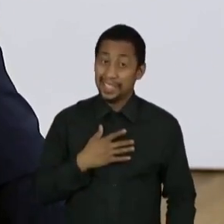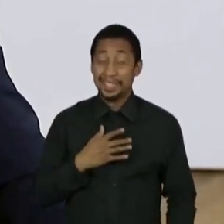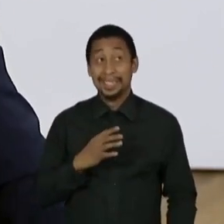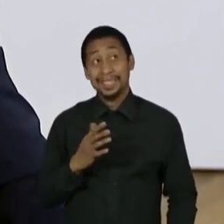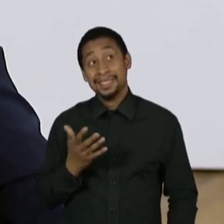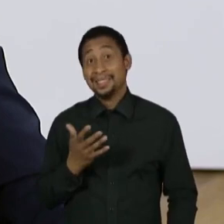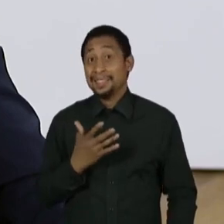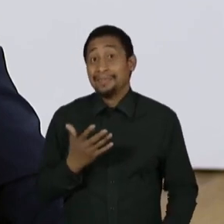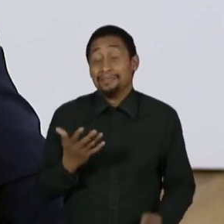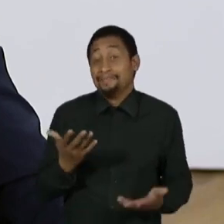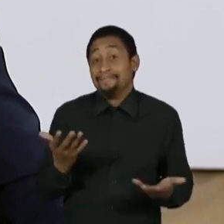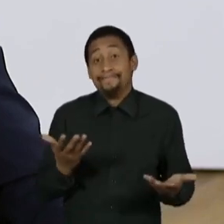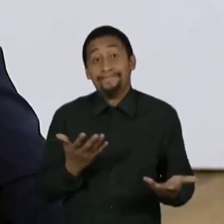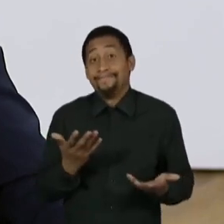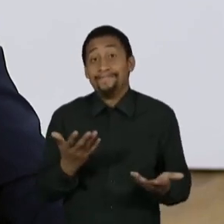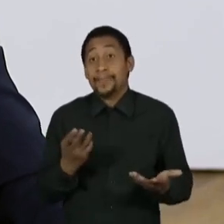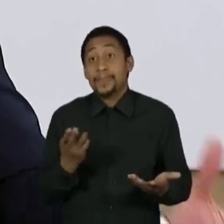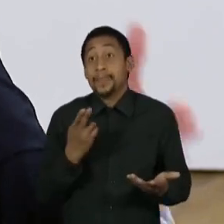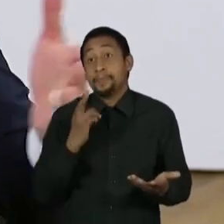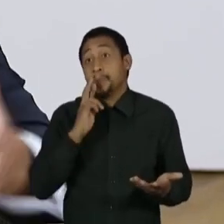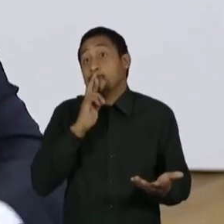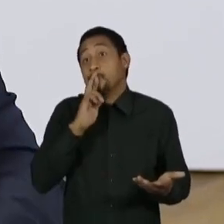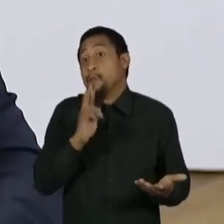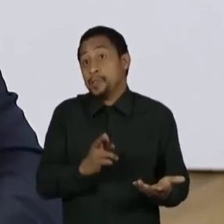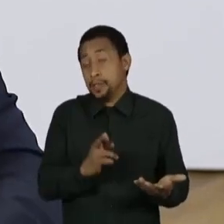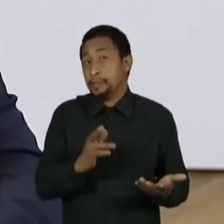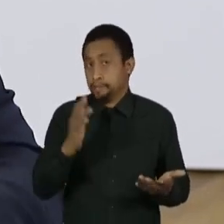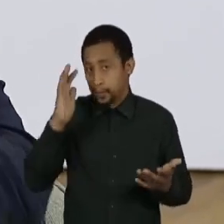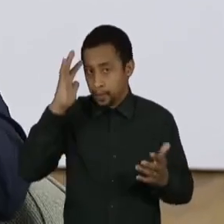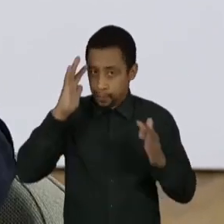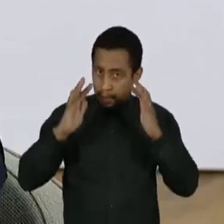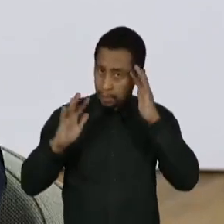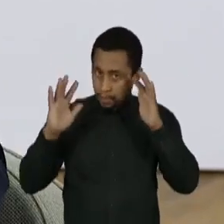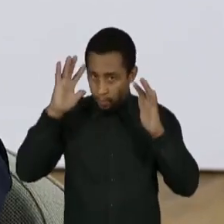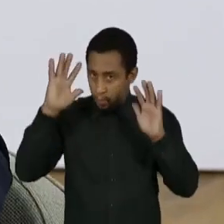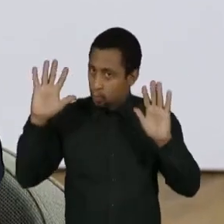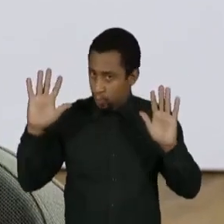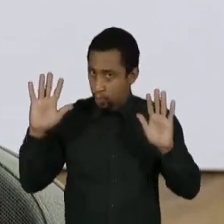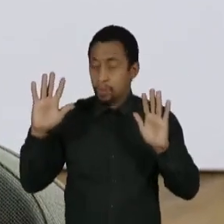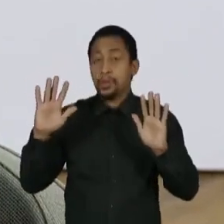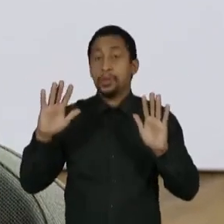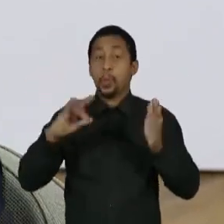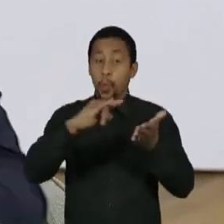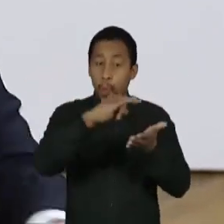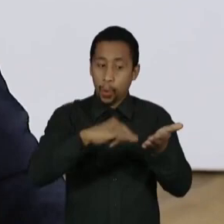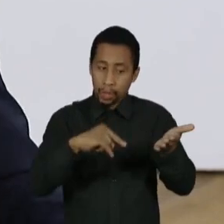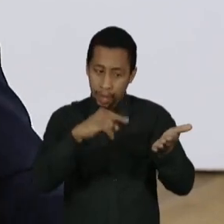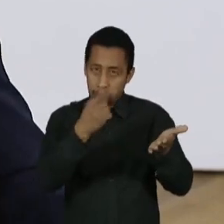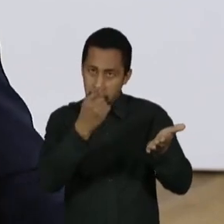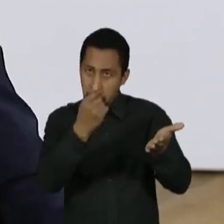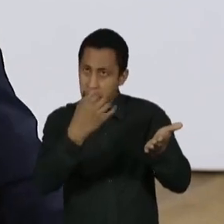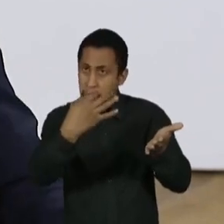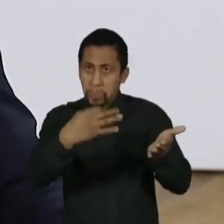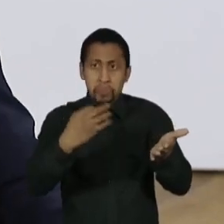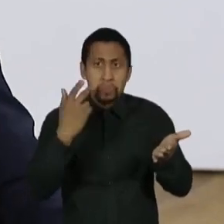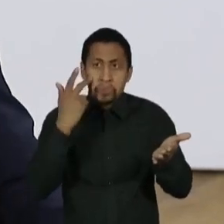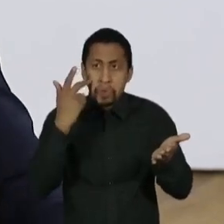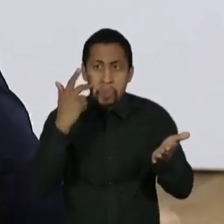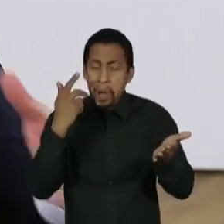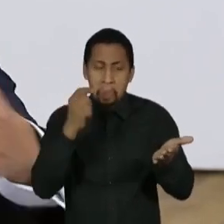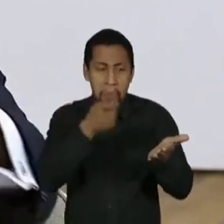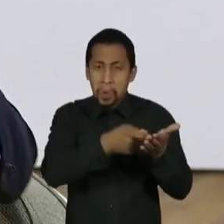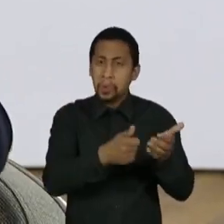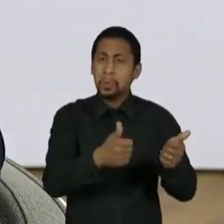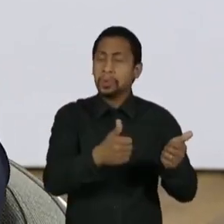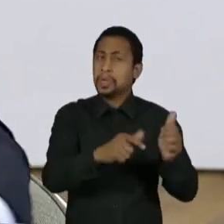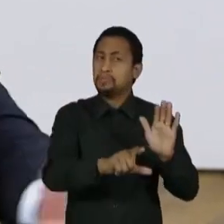a imagem. Eu não posso responder. Eu penso que se o contrato tem, se o valor não é abusivo e se está funcionando, se tiver